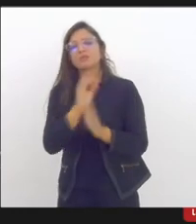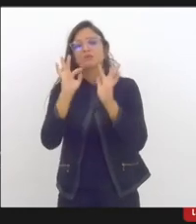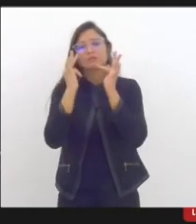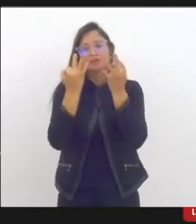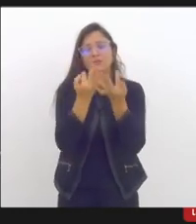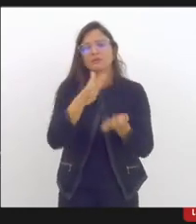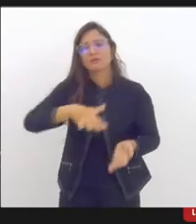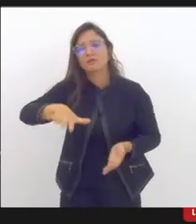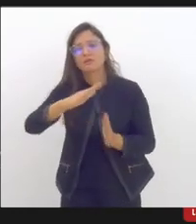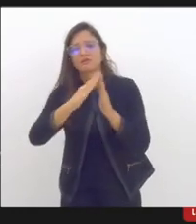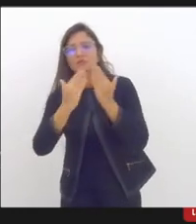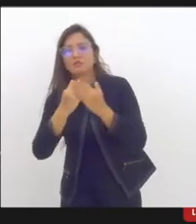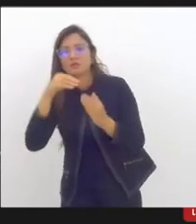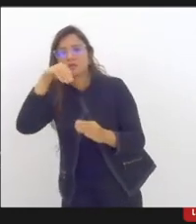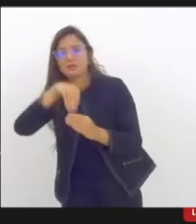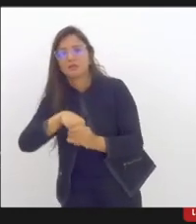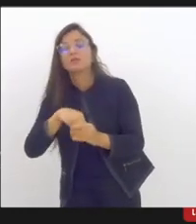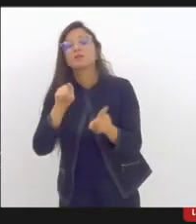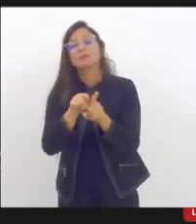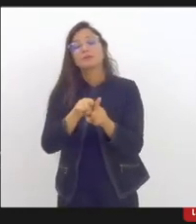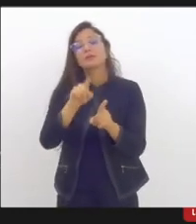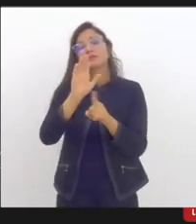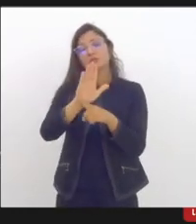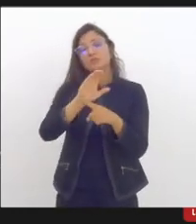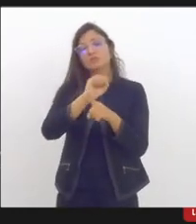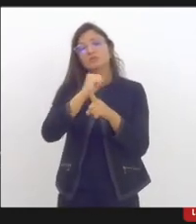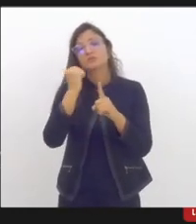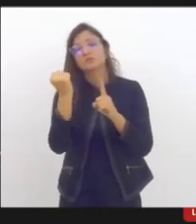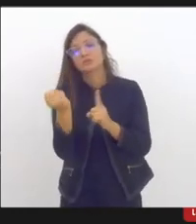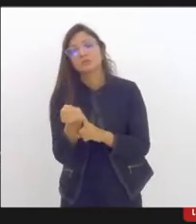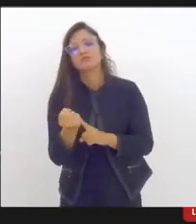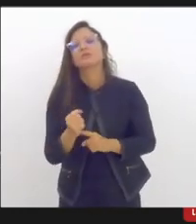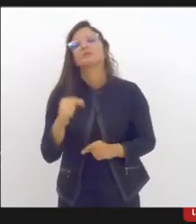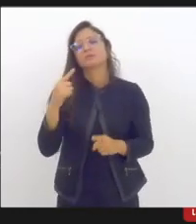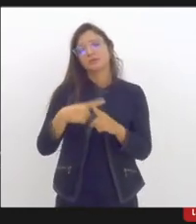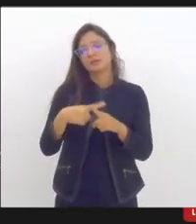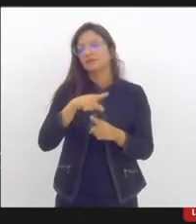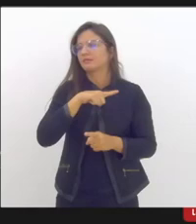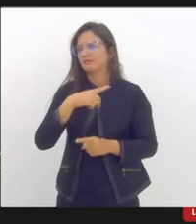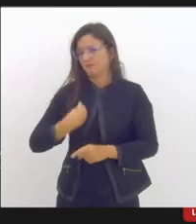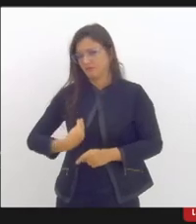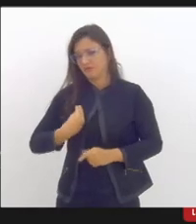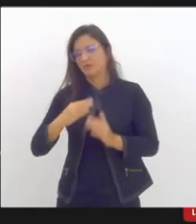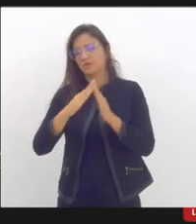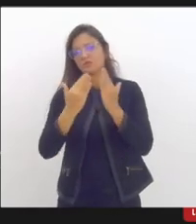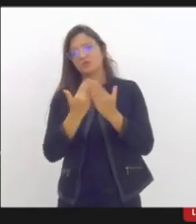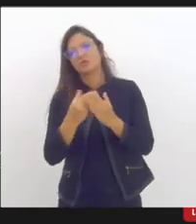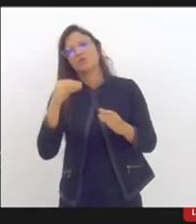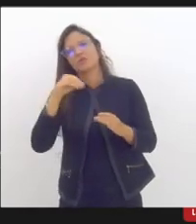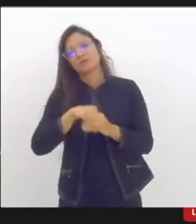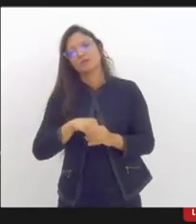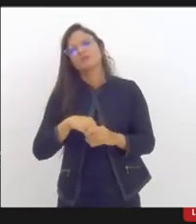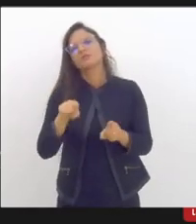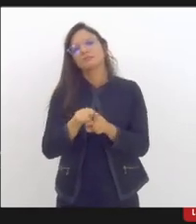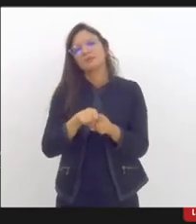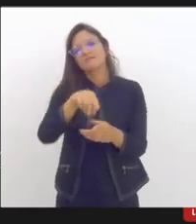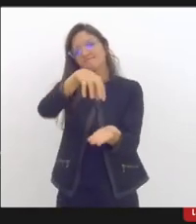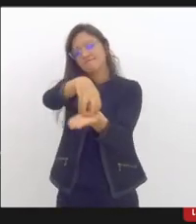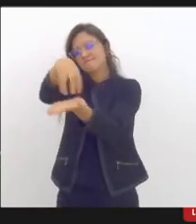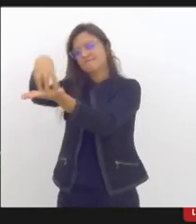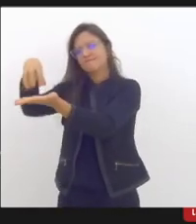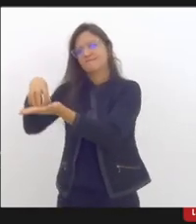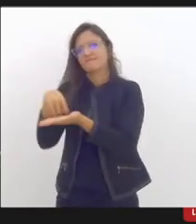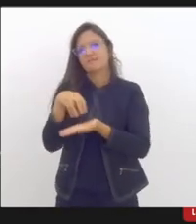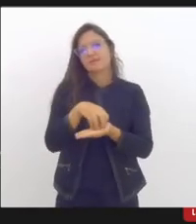escolar, e os assistentes sociais, né? Que estão lotados nas nossas escolas e também nas diretorias regionais, nas diretorias